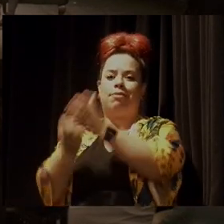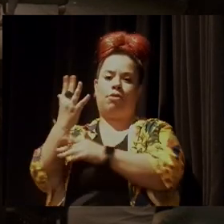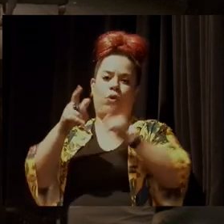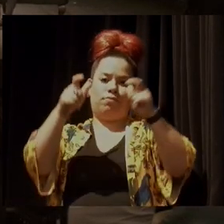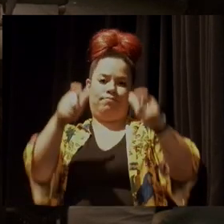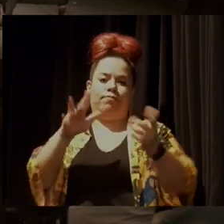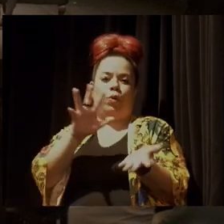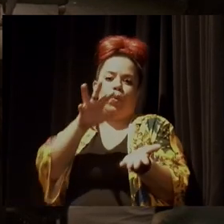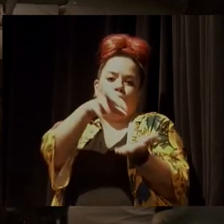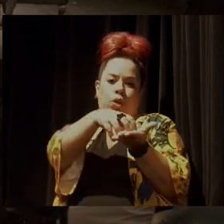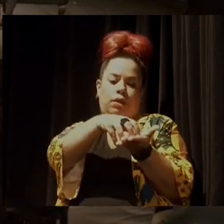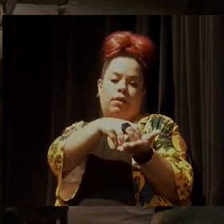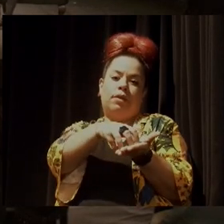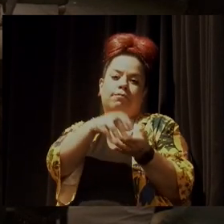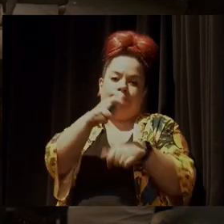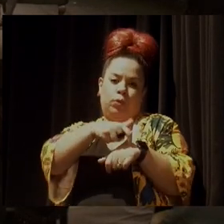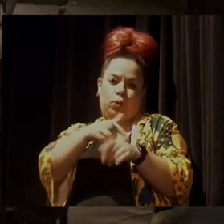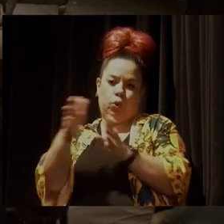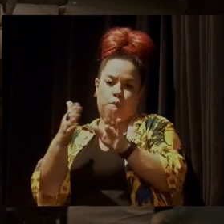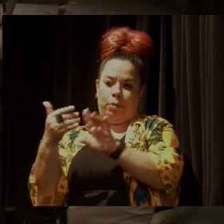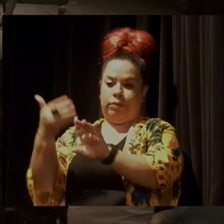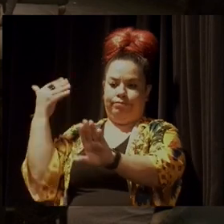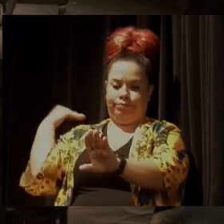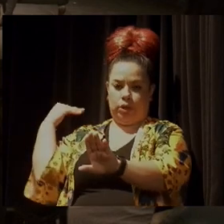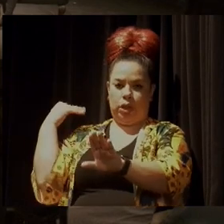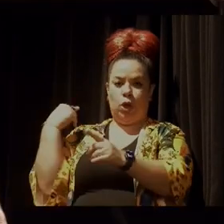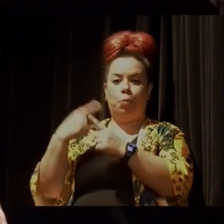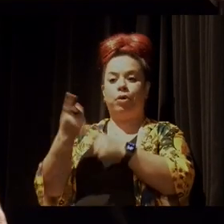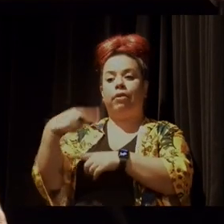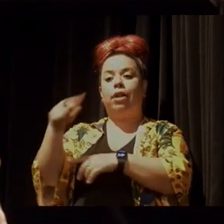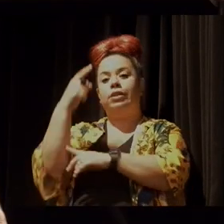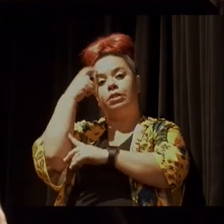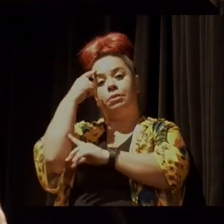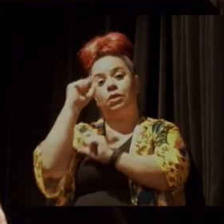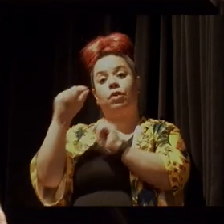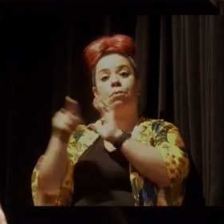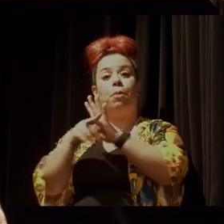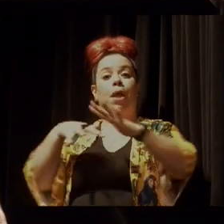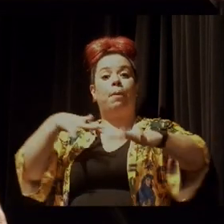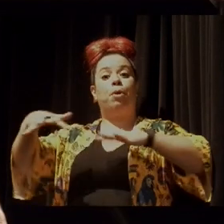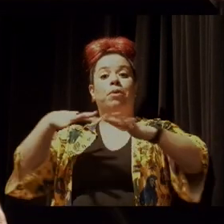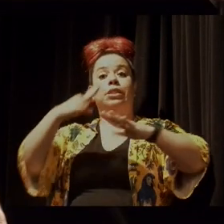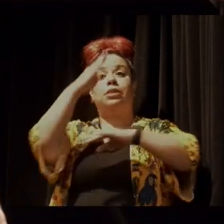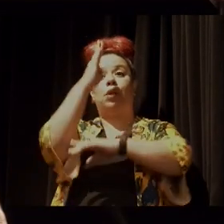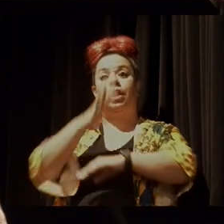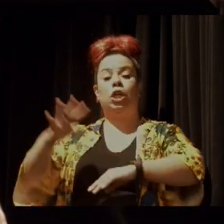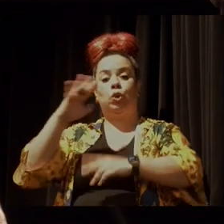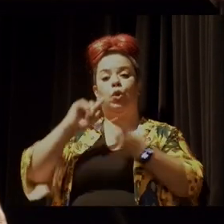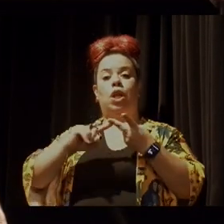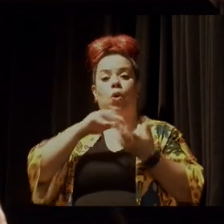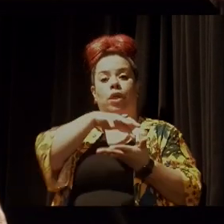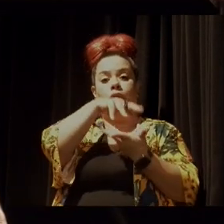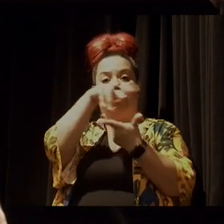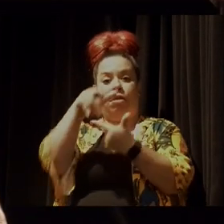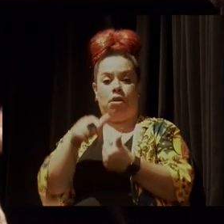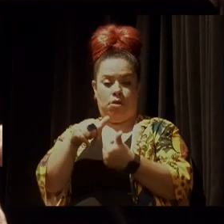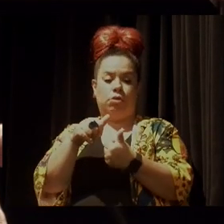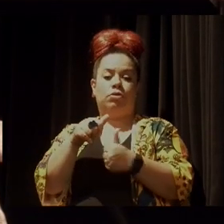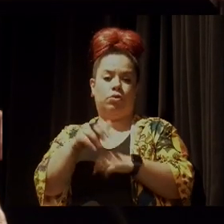achavam que só a mobilização nacional e internacional para